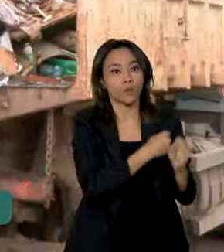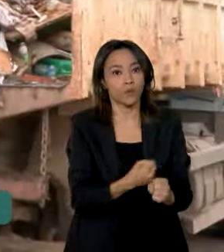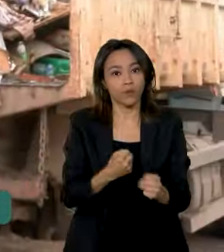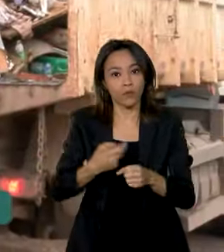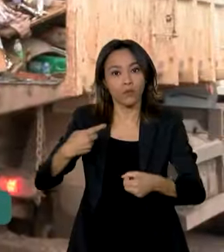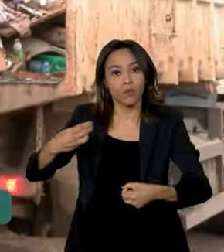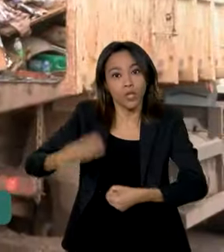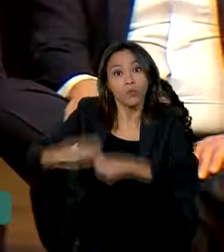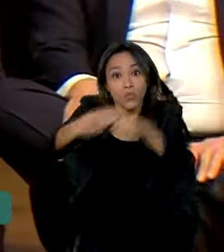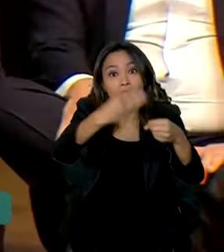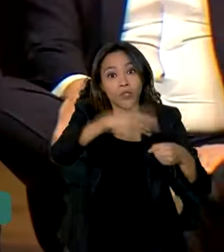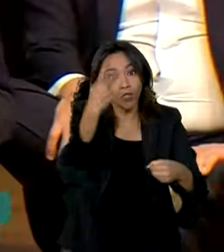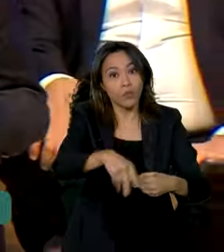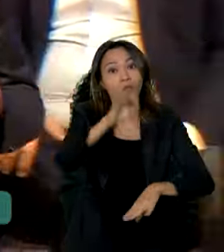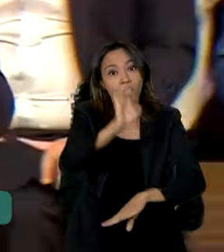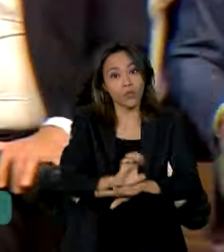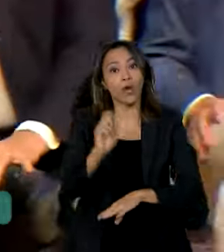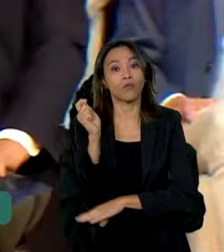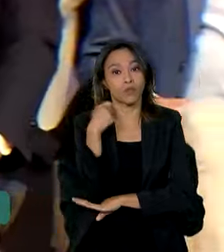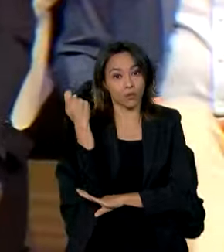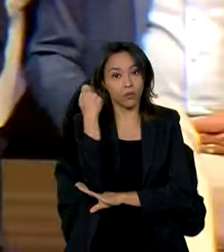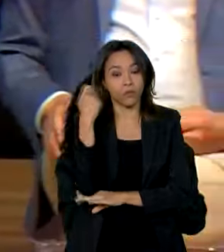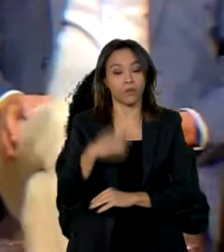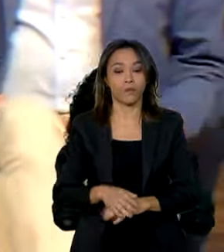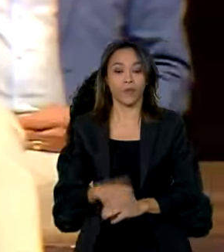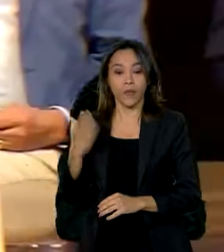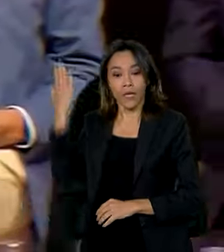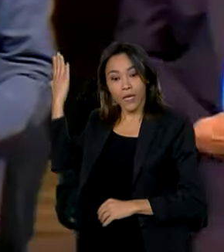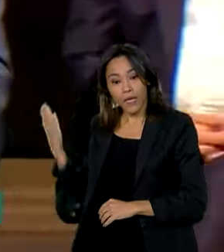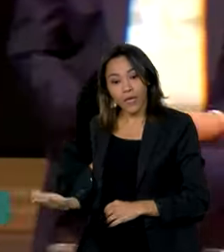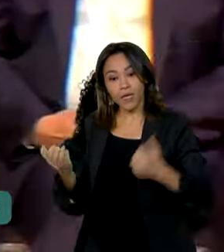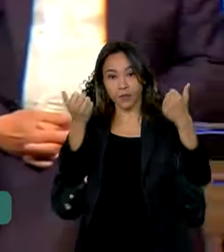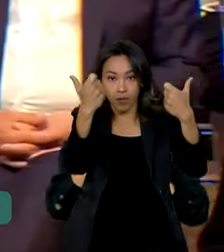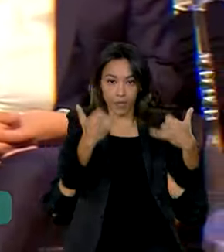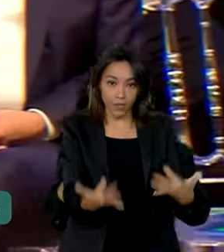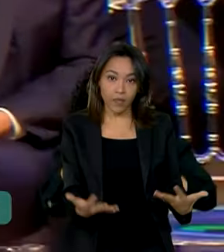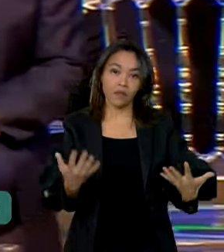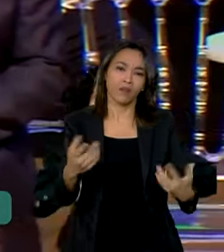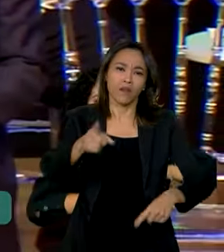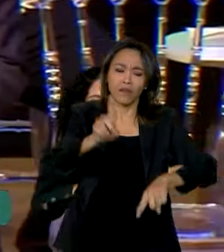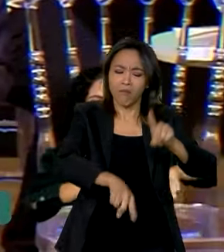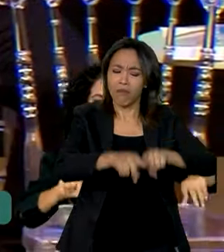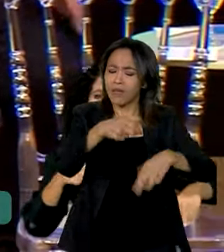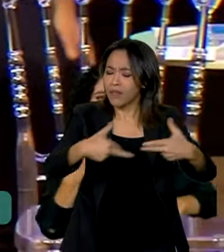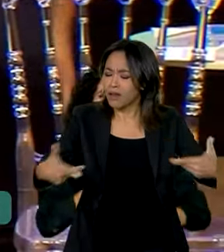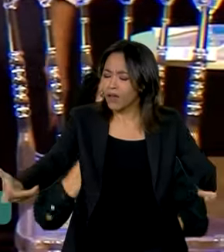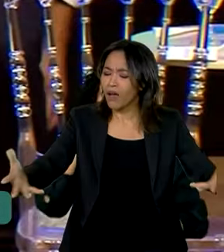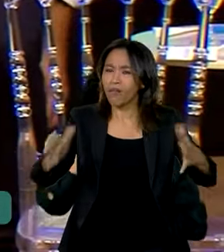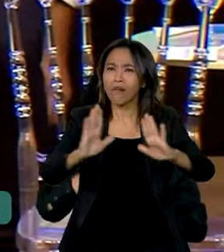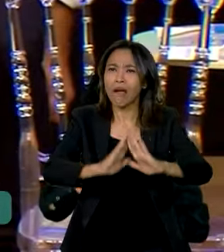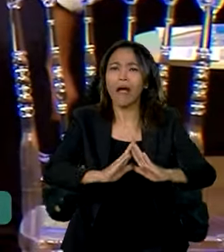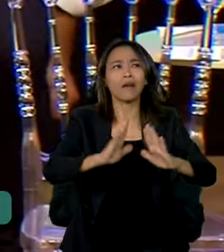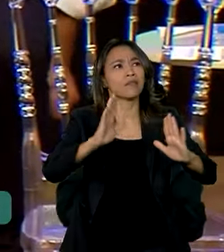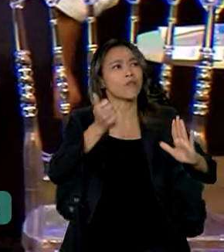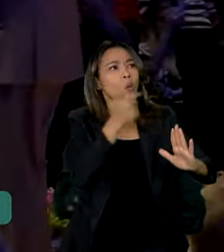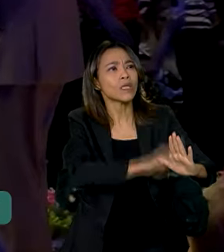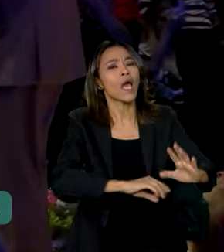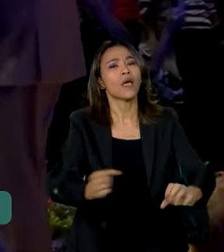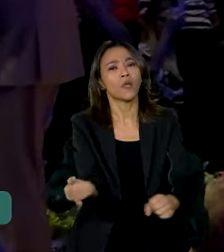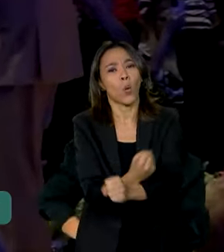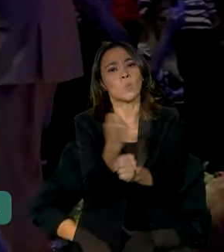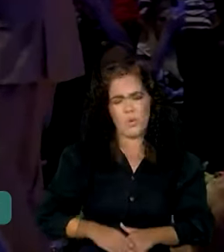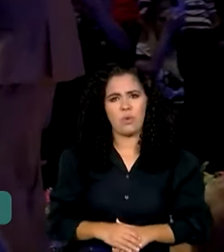municípios gaúchos. Tudo que é do ponto de vista material, a gente reconstrói. A gente